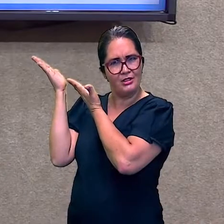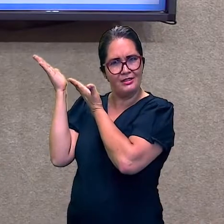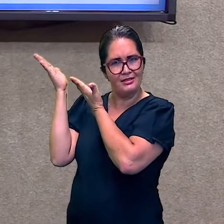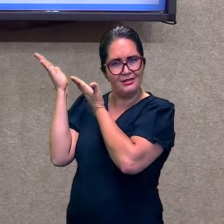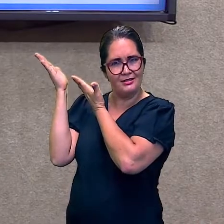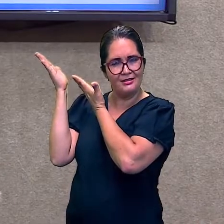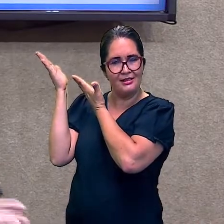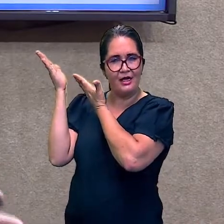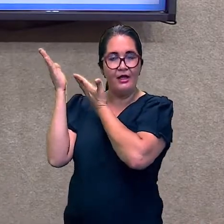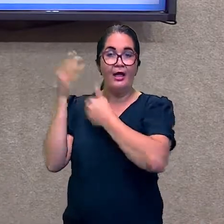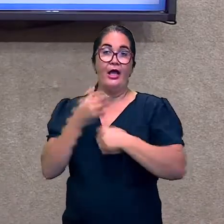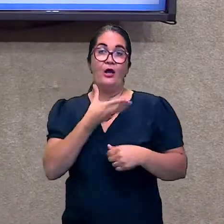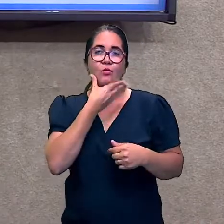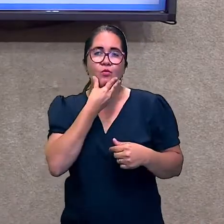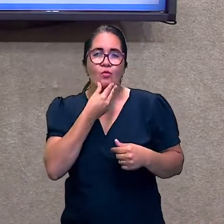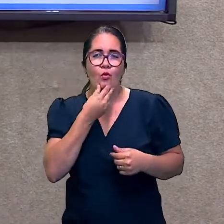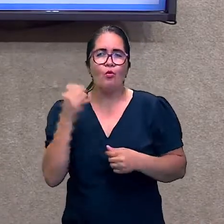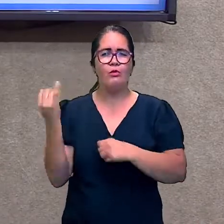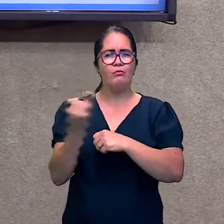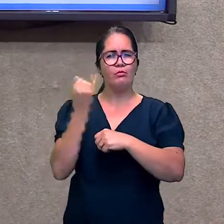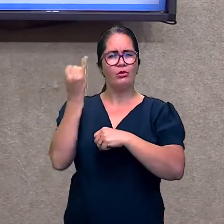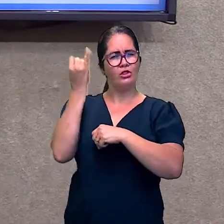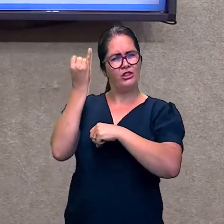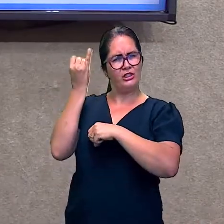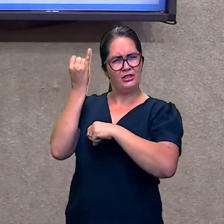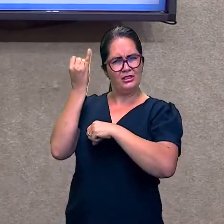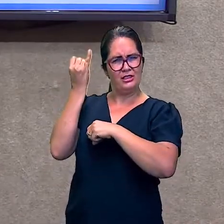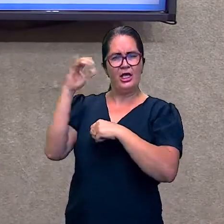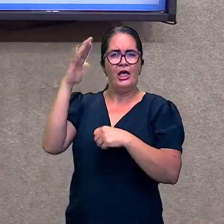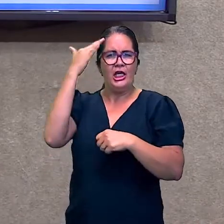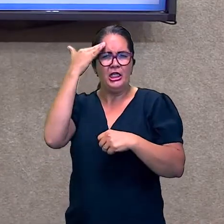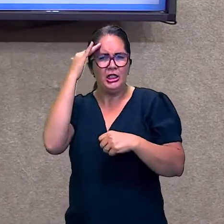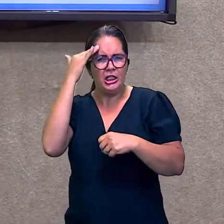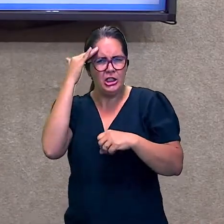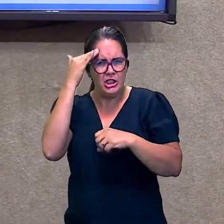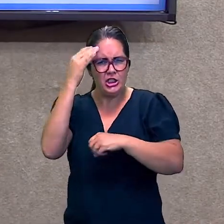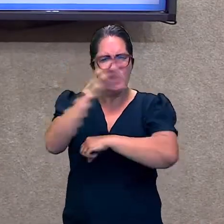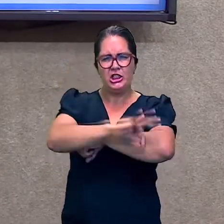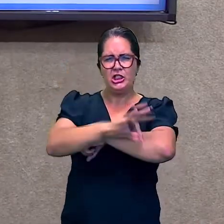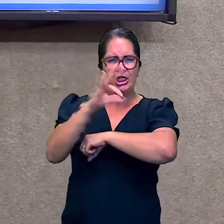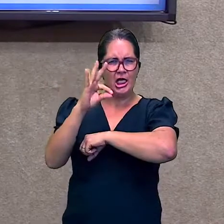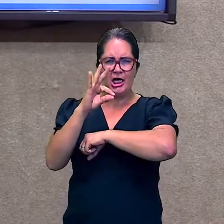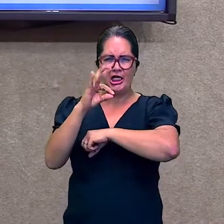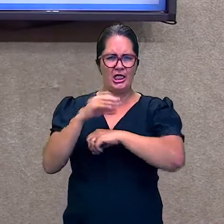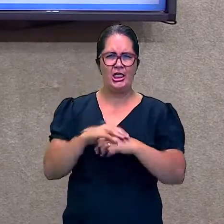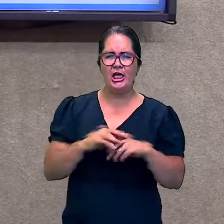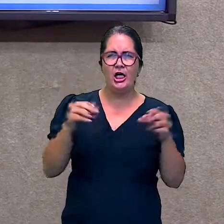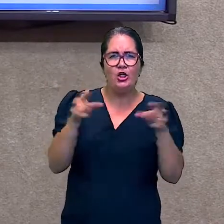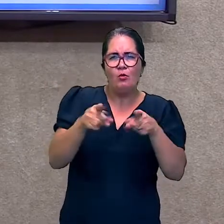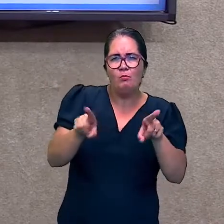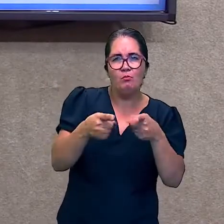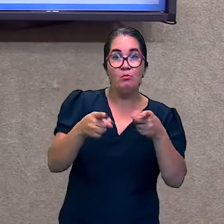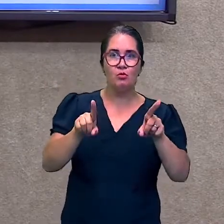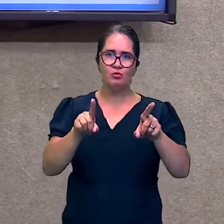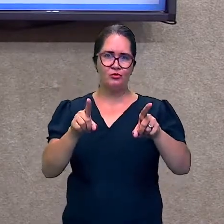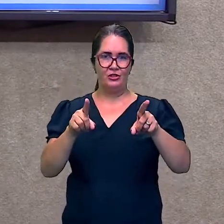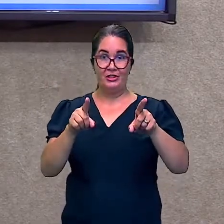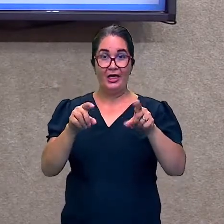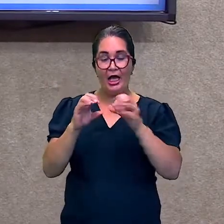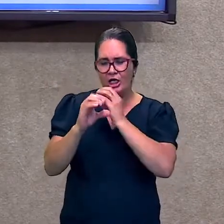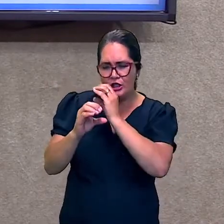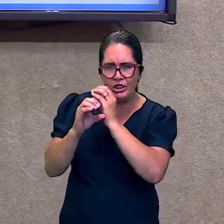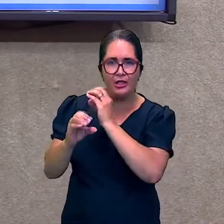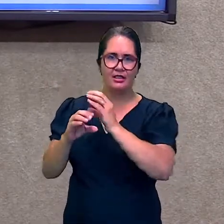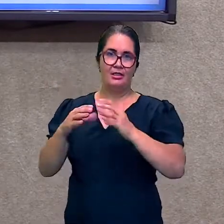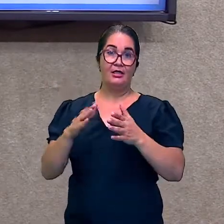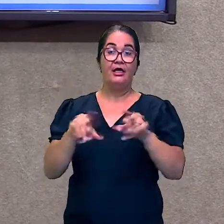a anatomia humana. Entendia de engenharia, matemática, música, arquitetura. Mas